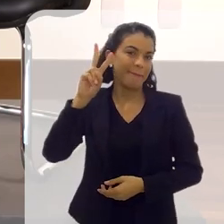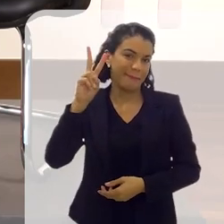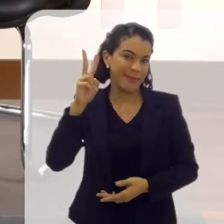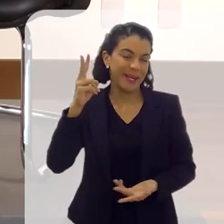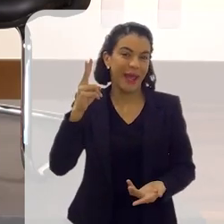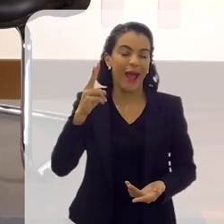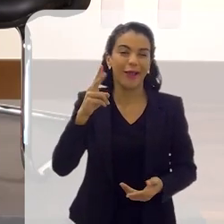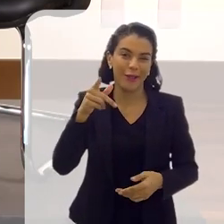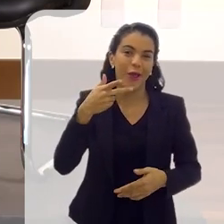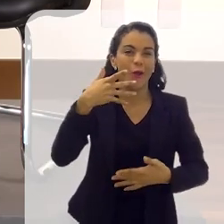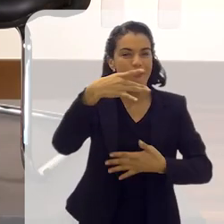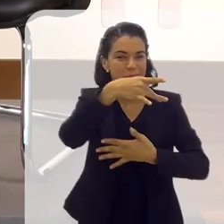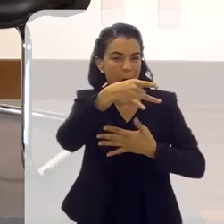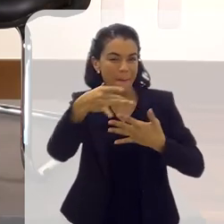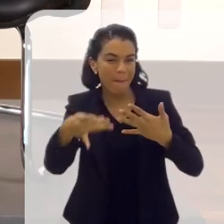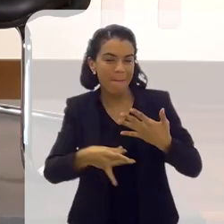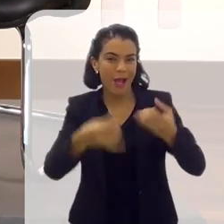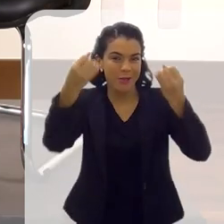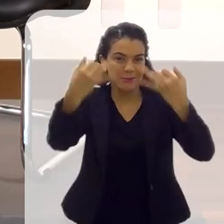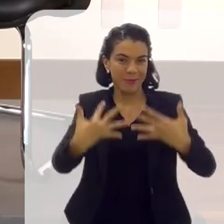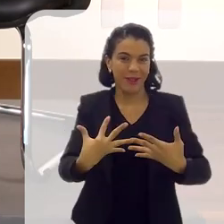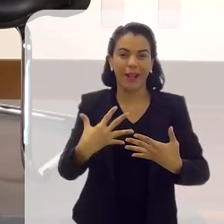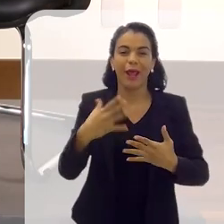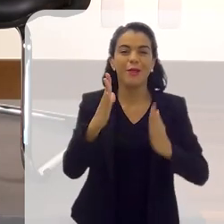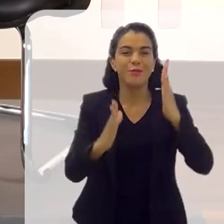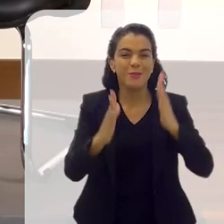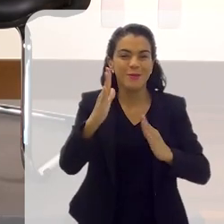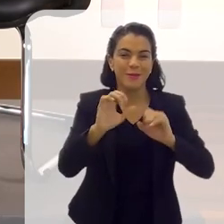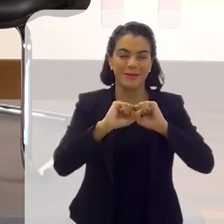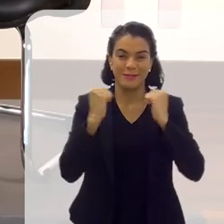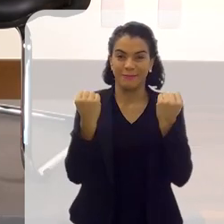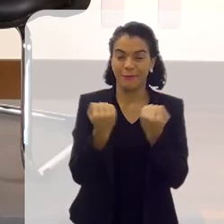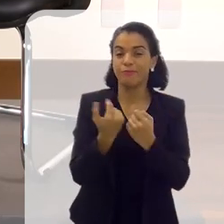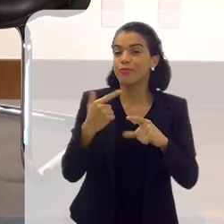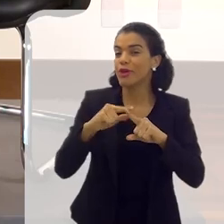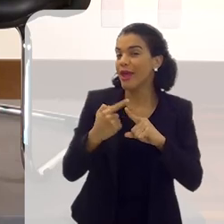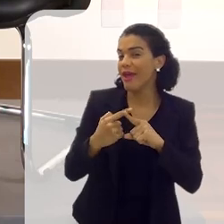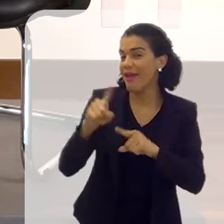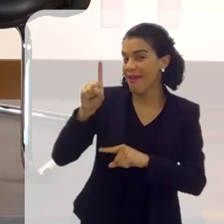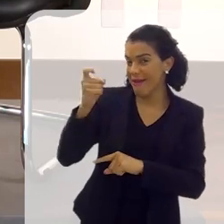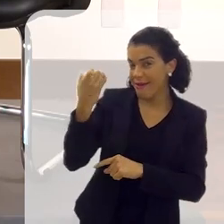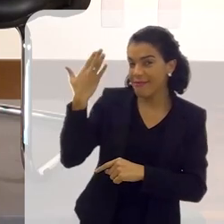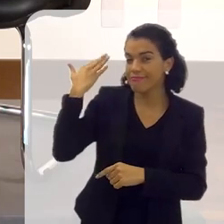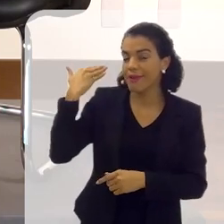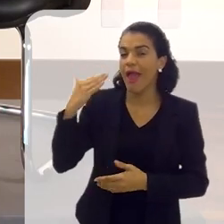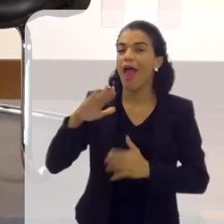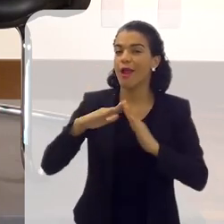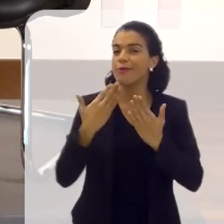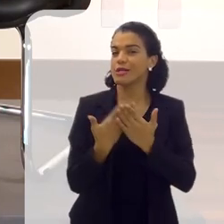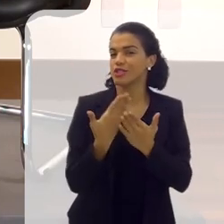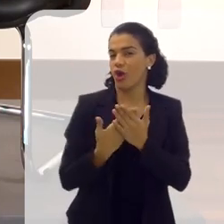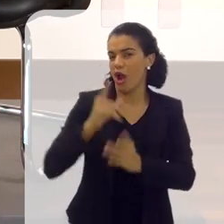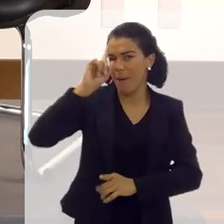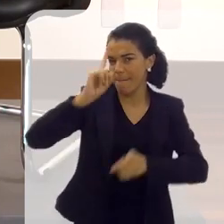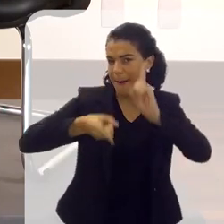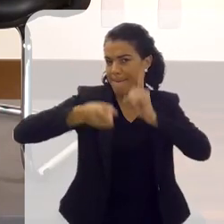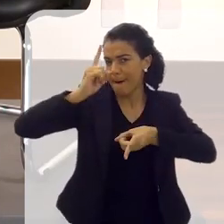me lembrei e toquei nesse assunto durante o seminário, porque era uma escola assim, que tinha suas